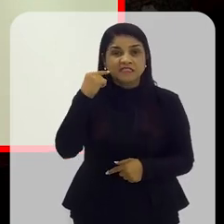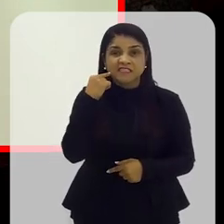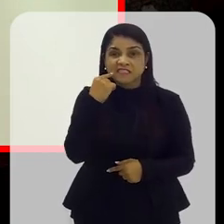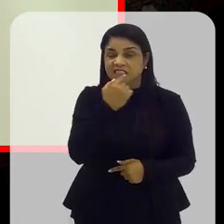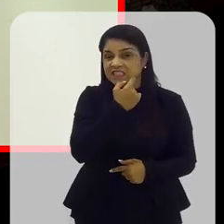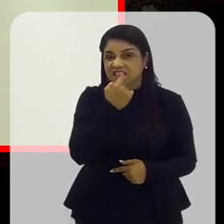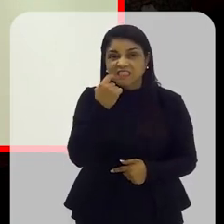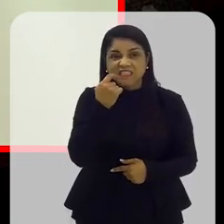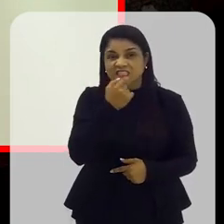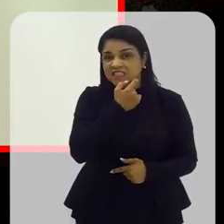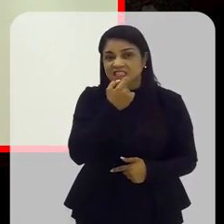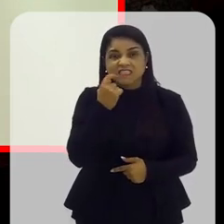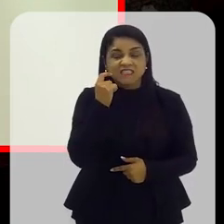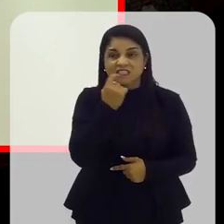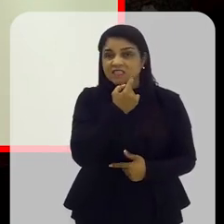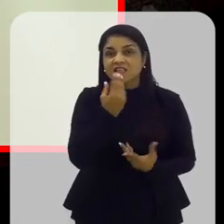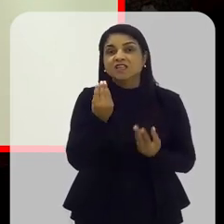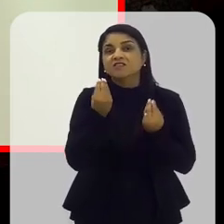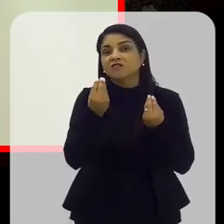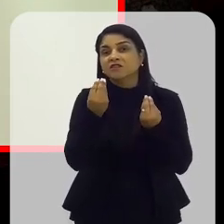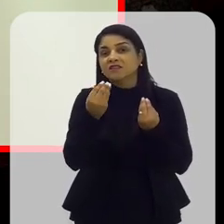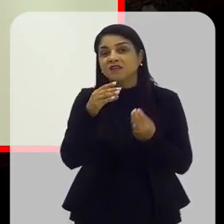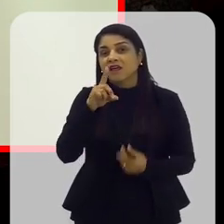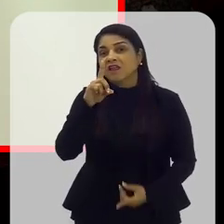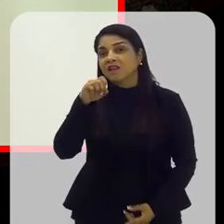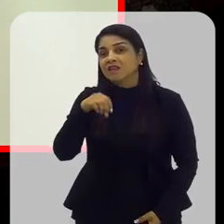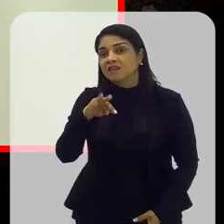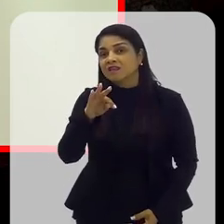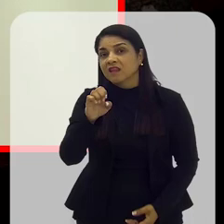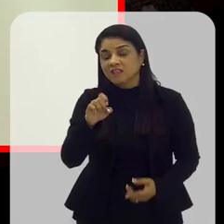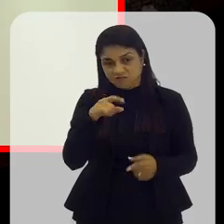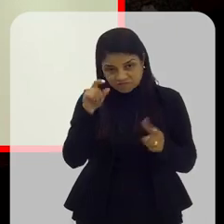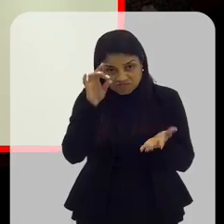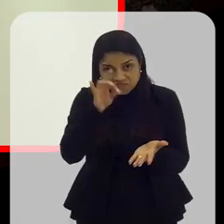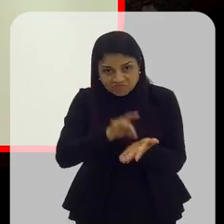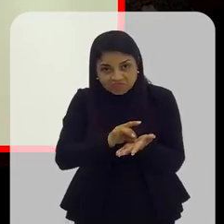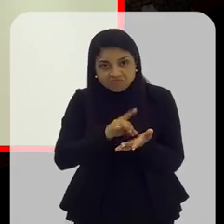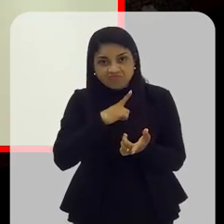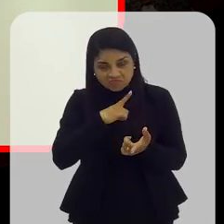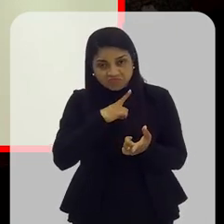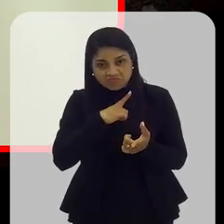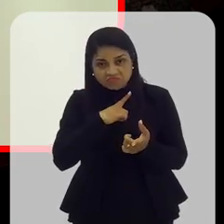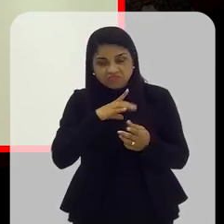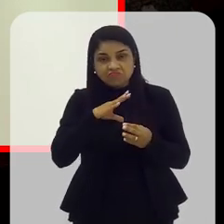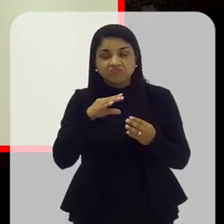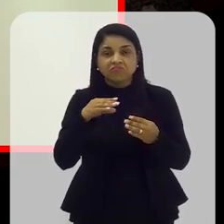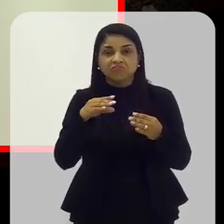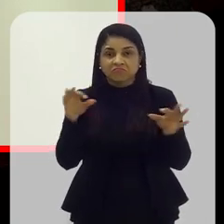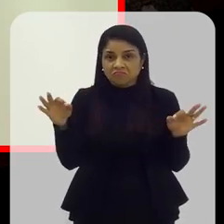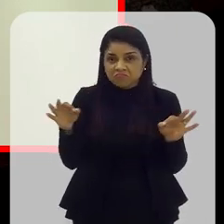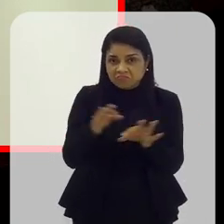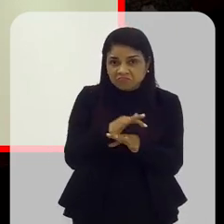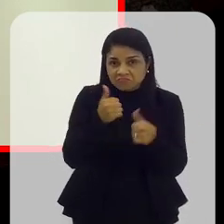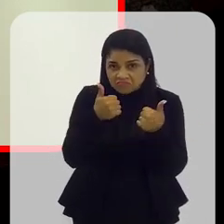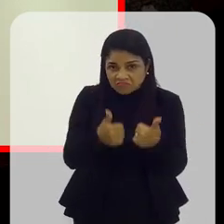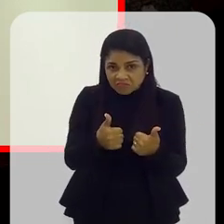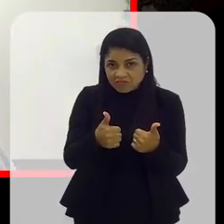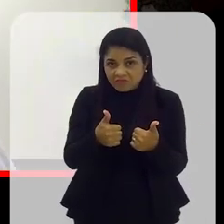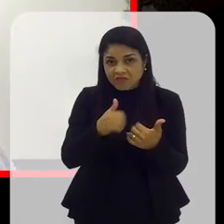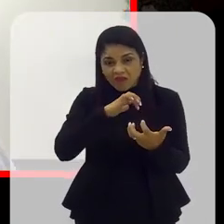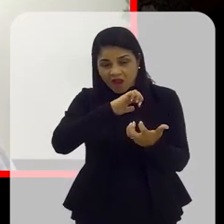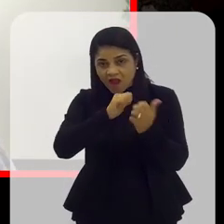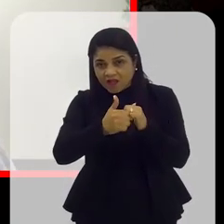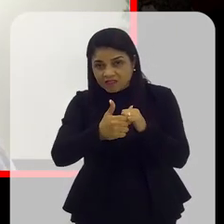dos dentes, né? Esses dentes, será que esses dentes vão ter realmente uma composição adequada?